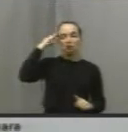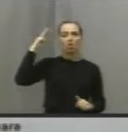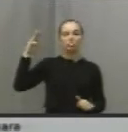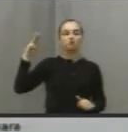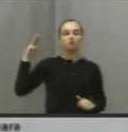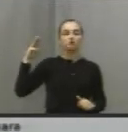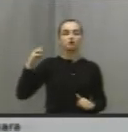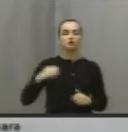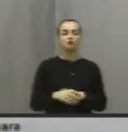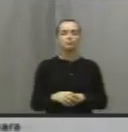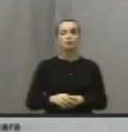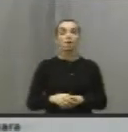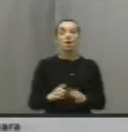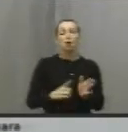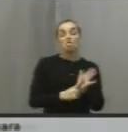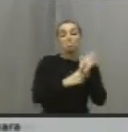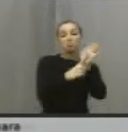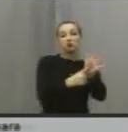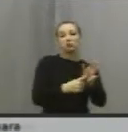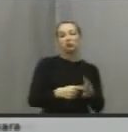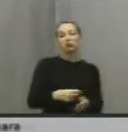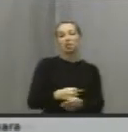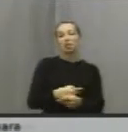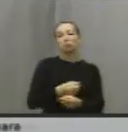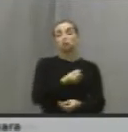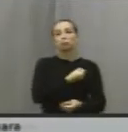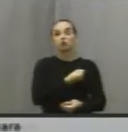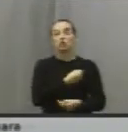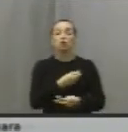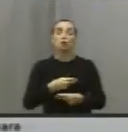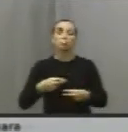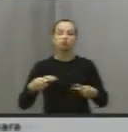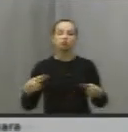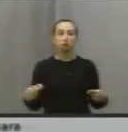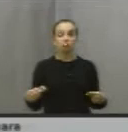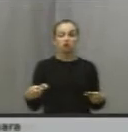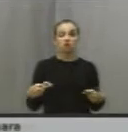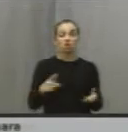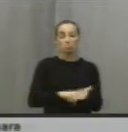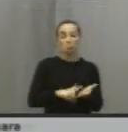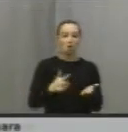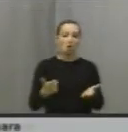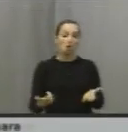passar alguns dados, que eu, lendo o jornal, a Folha de São Paulo, no dia 21,